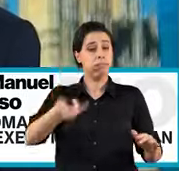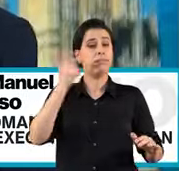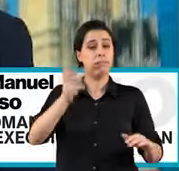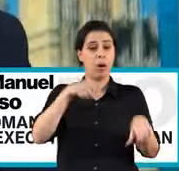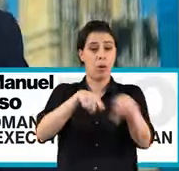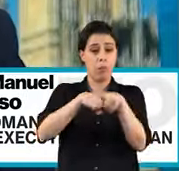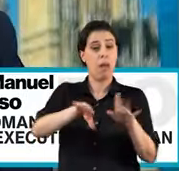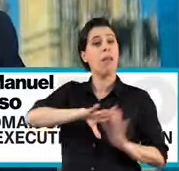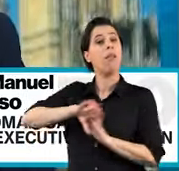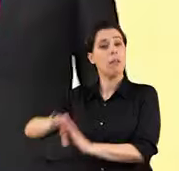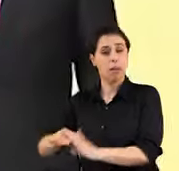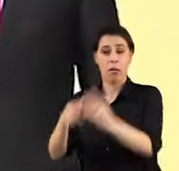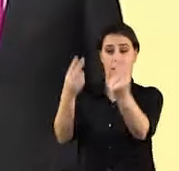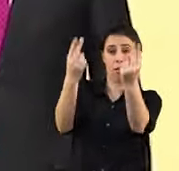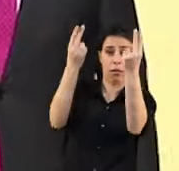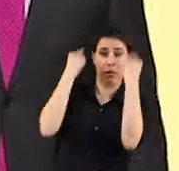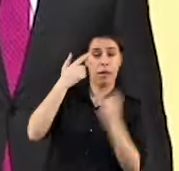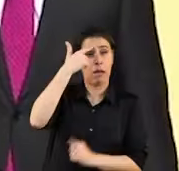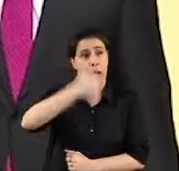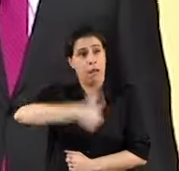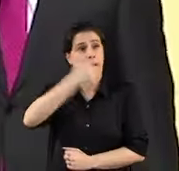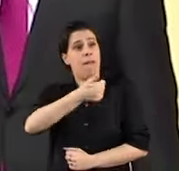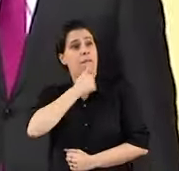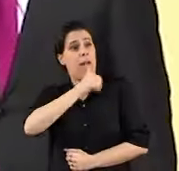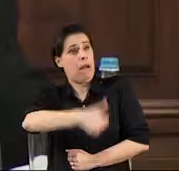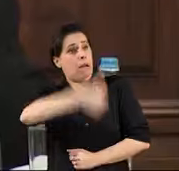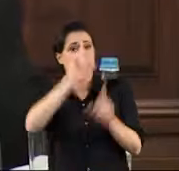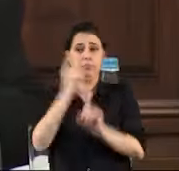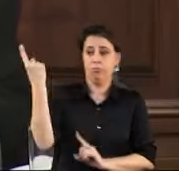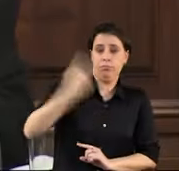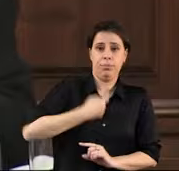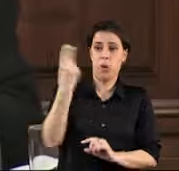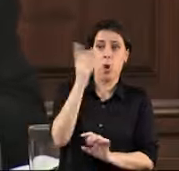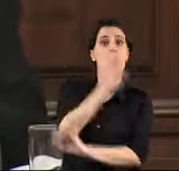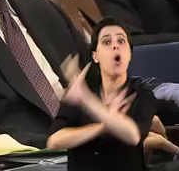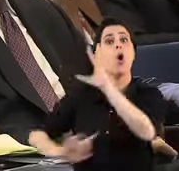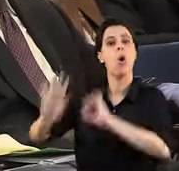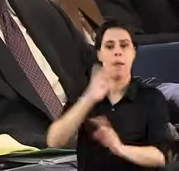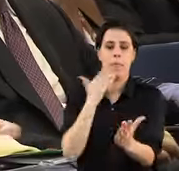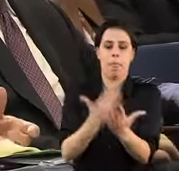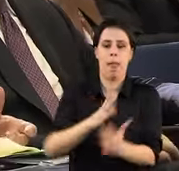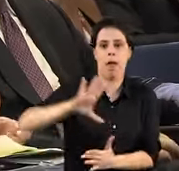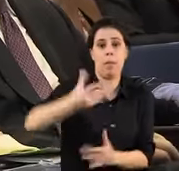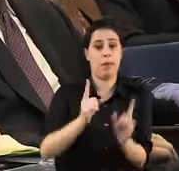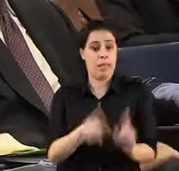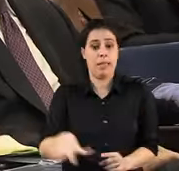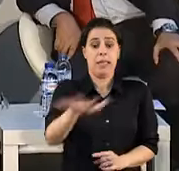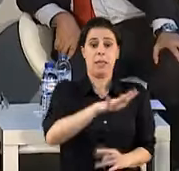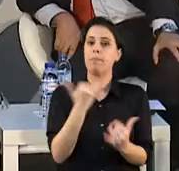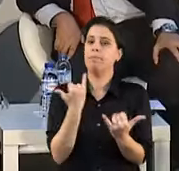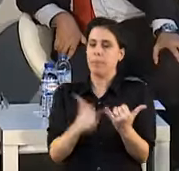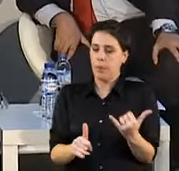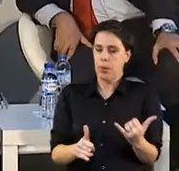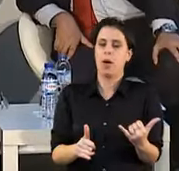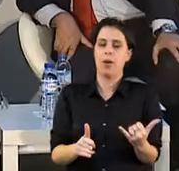Décadas de política de direita, de submissão aos interesses do grande capital e às imposições da União Europeia, conduziram o país a uma